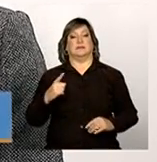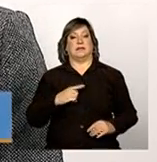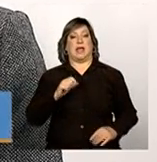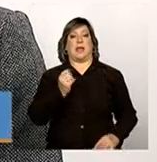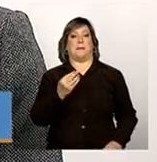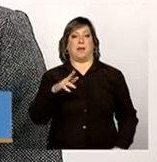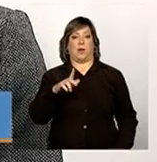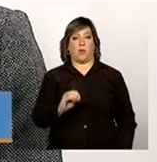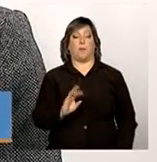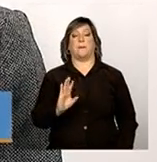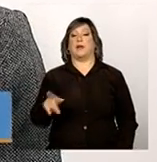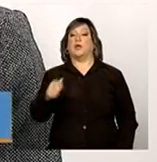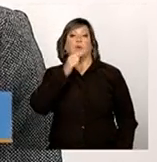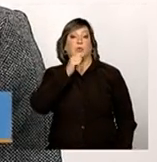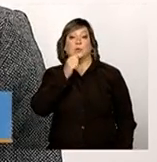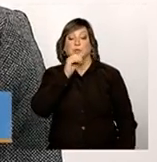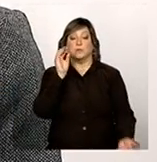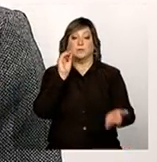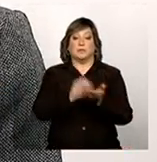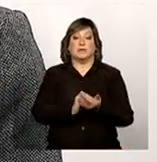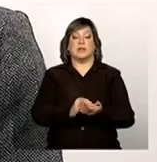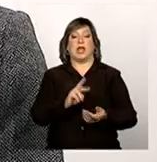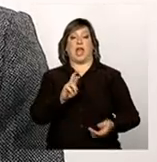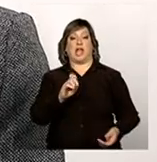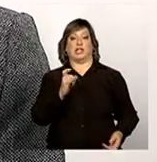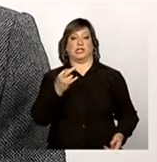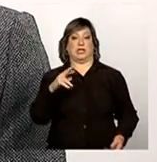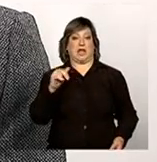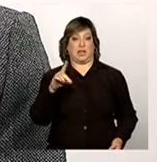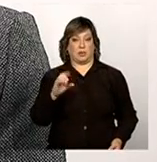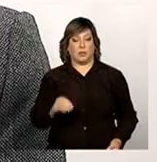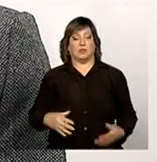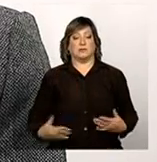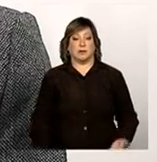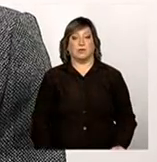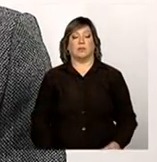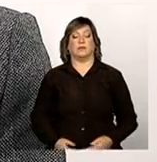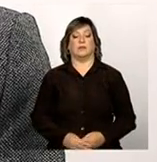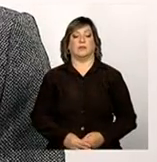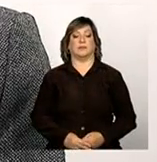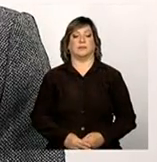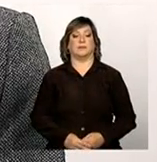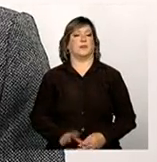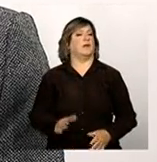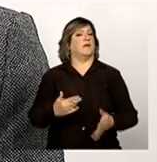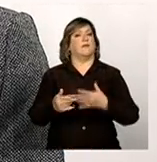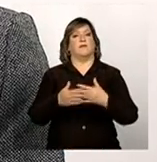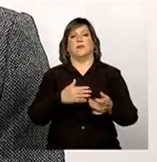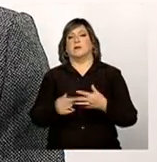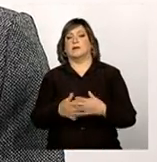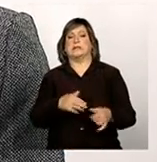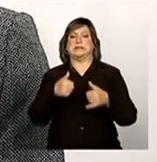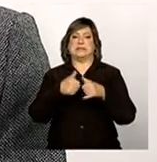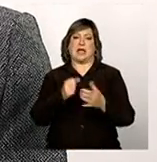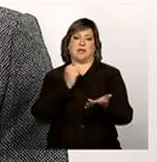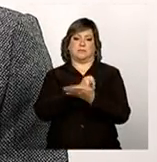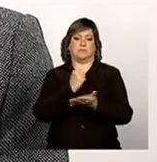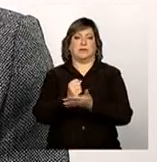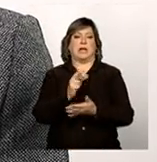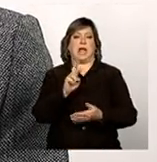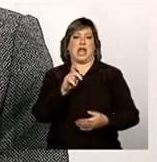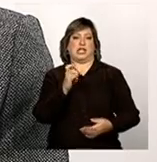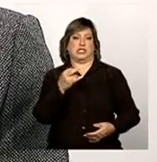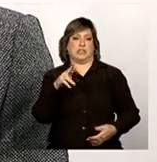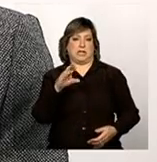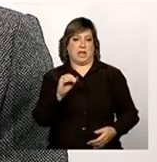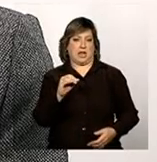disse, que não está registrado, alguma coisa assim. Exatamente. Então, independente de estar registrado ou não, ela